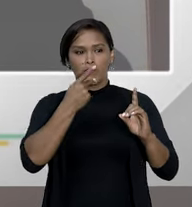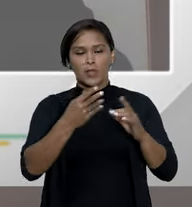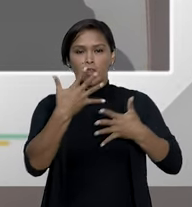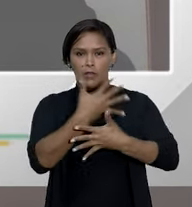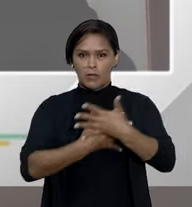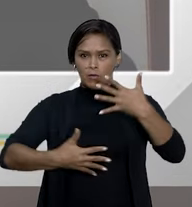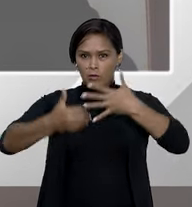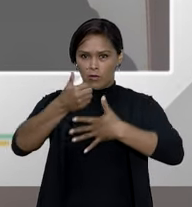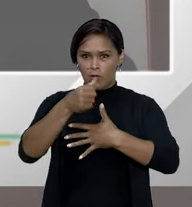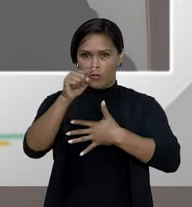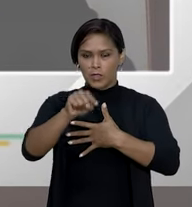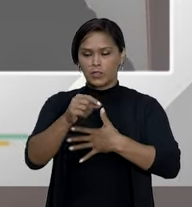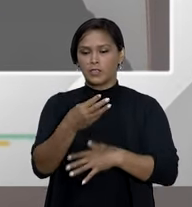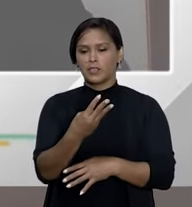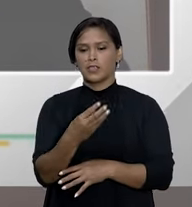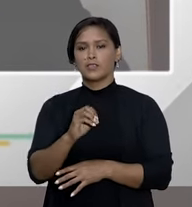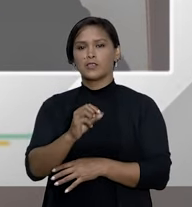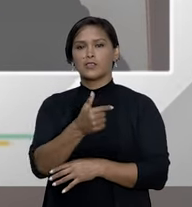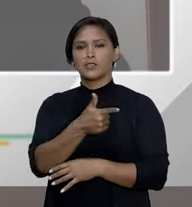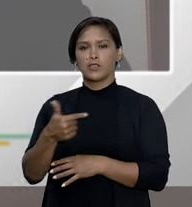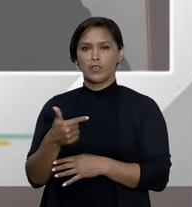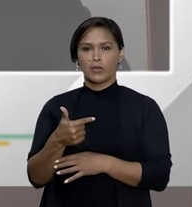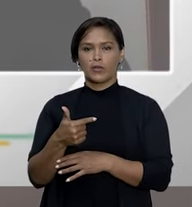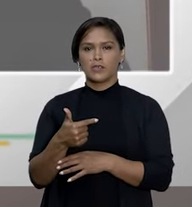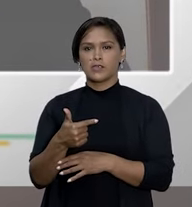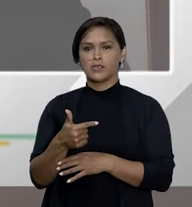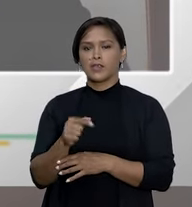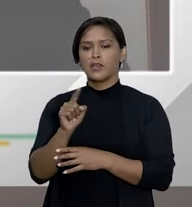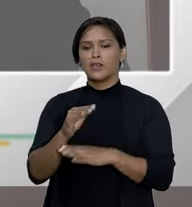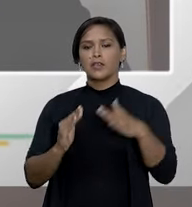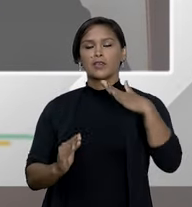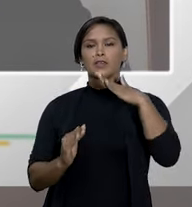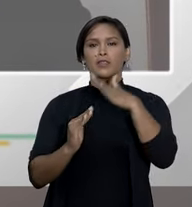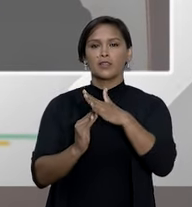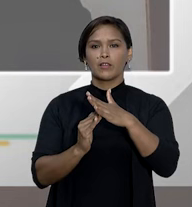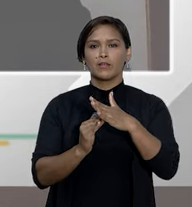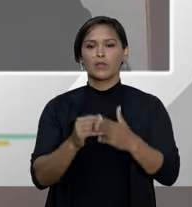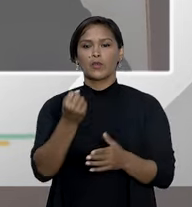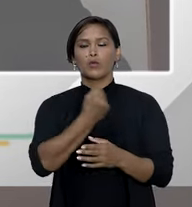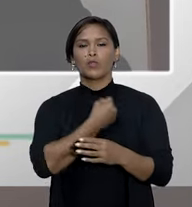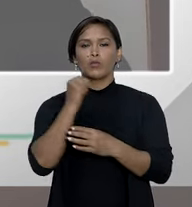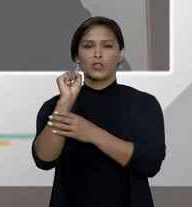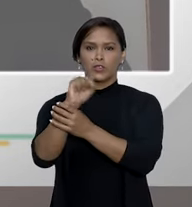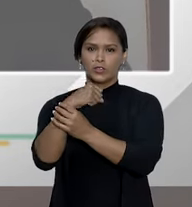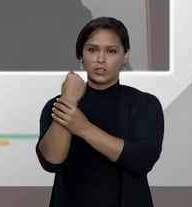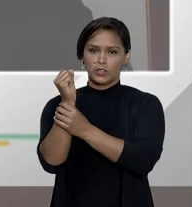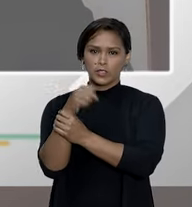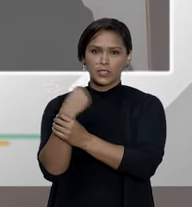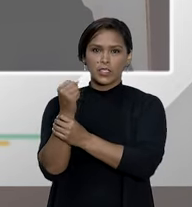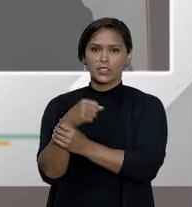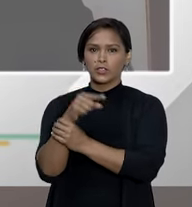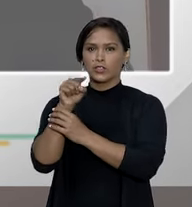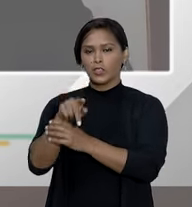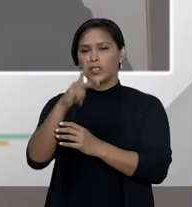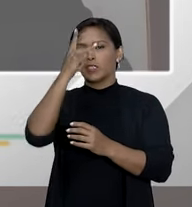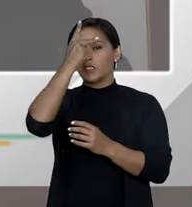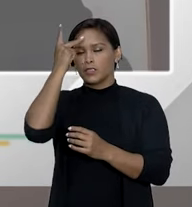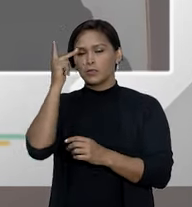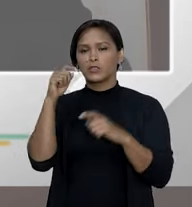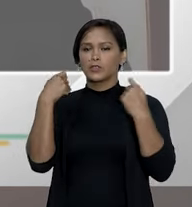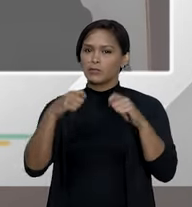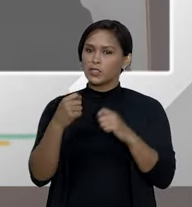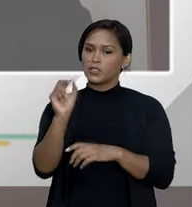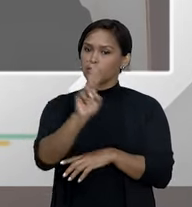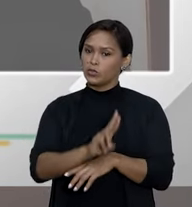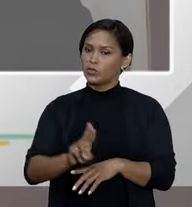sâmula de número 302 que não limita o número de sessões a qual as quais o indivíduo